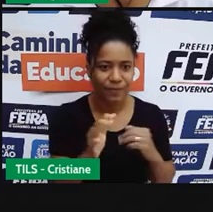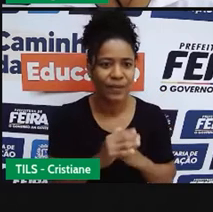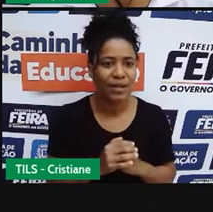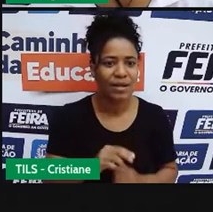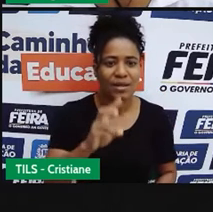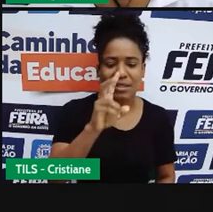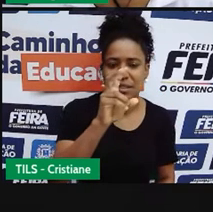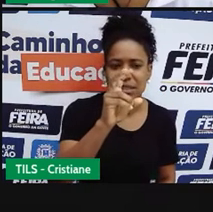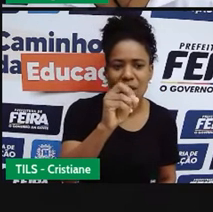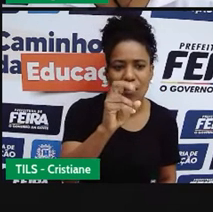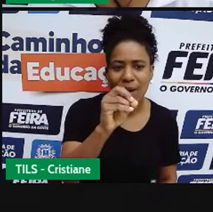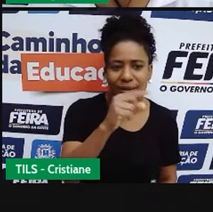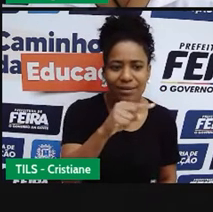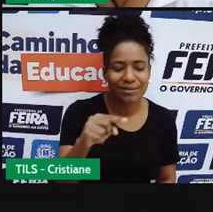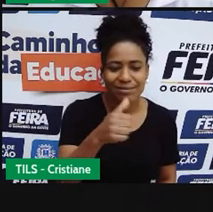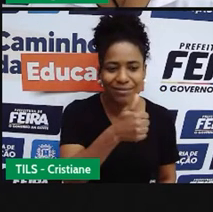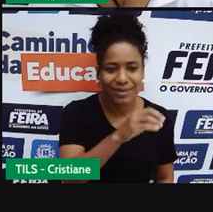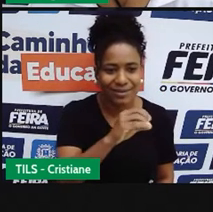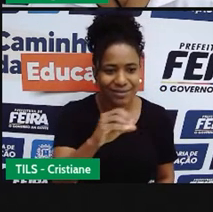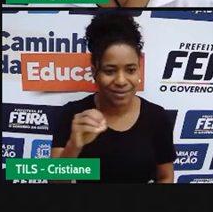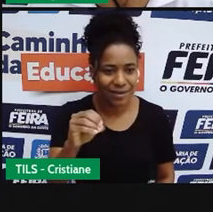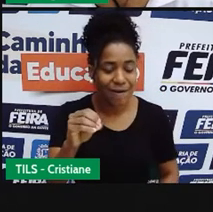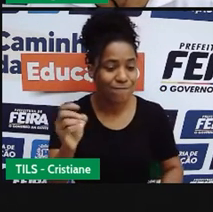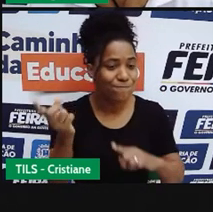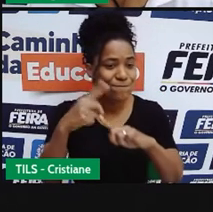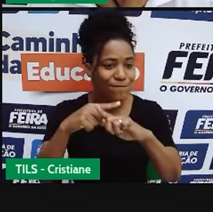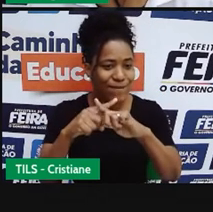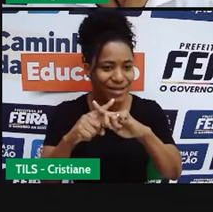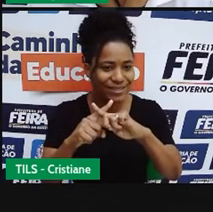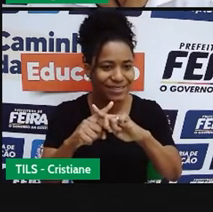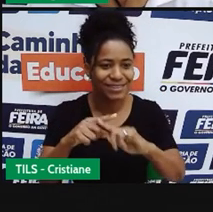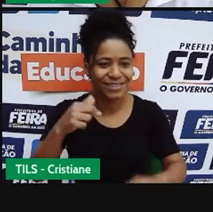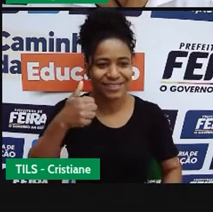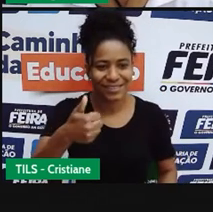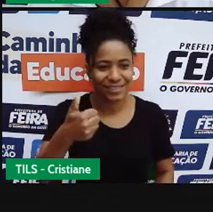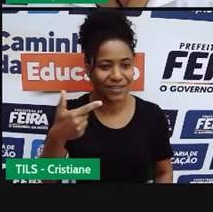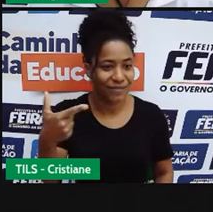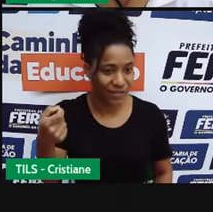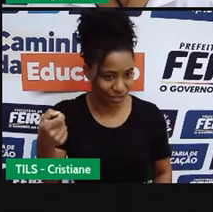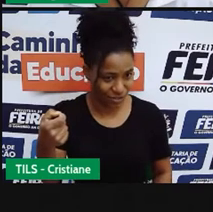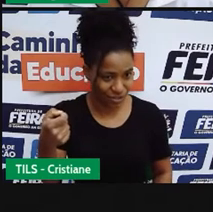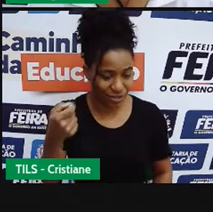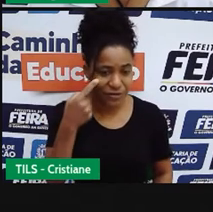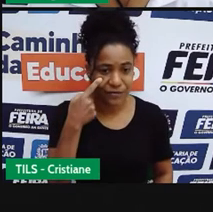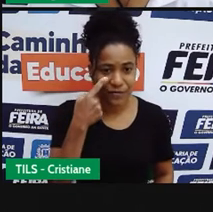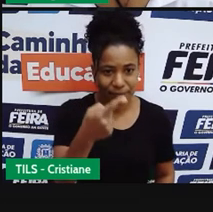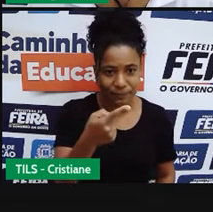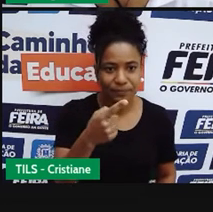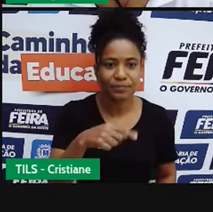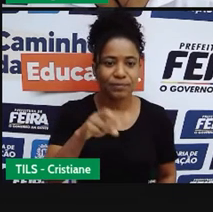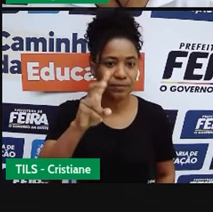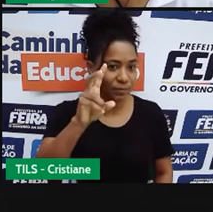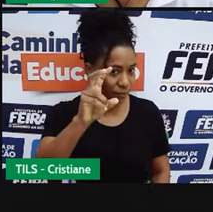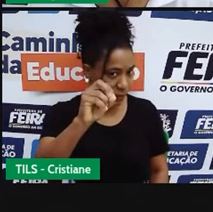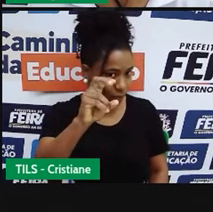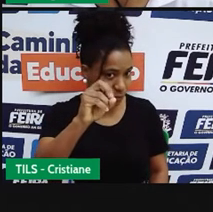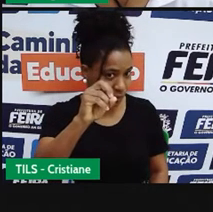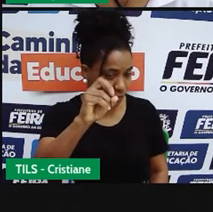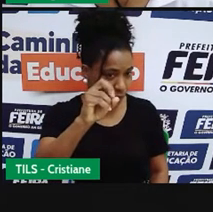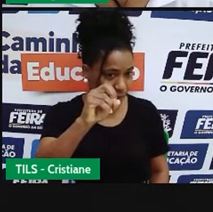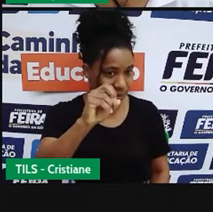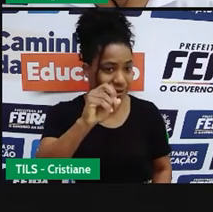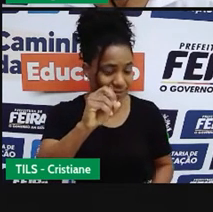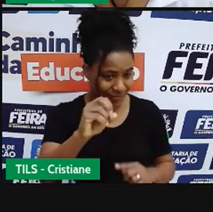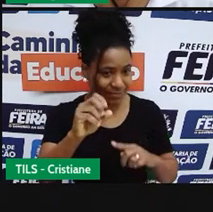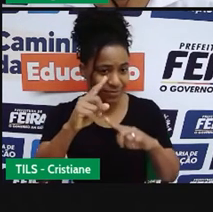centésimos vezes 120? A gente faz assim. Pega o 50 lá em cima, multiplica